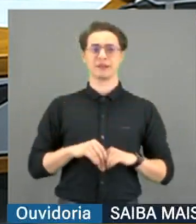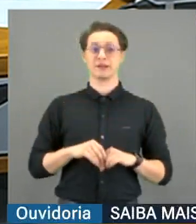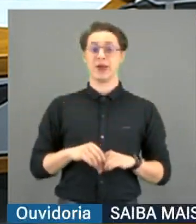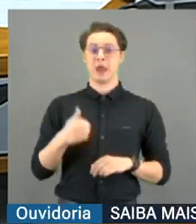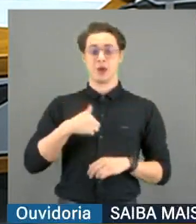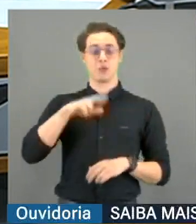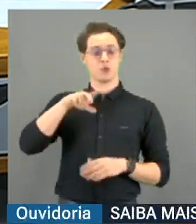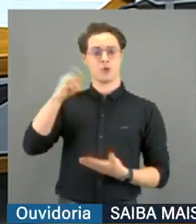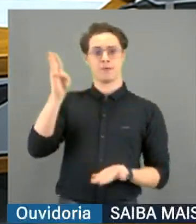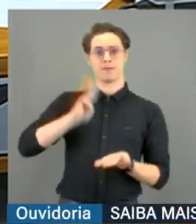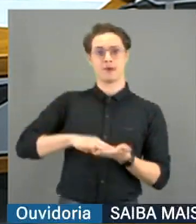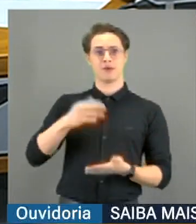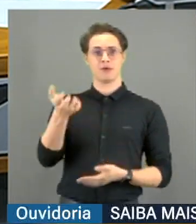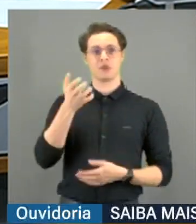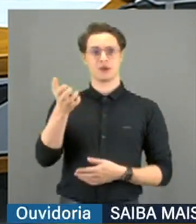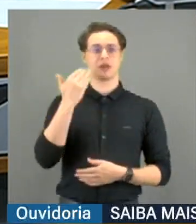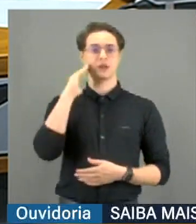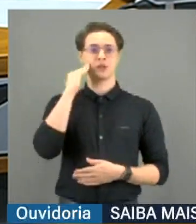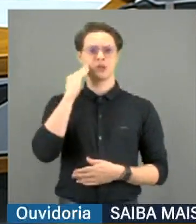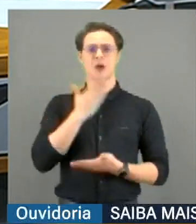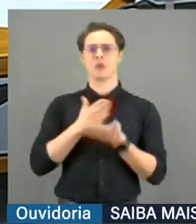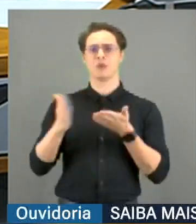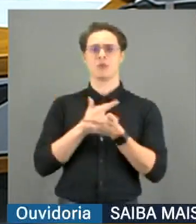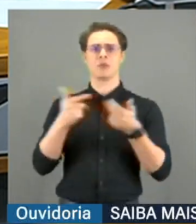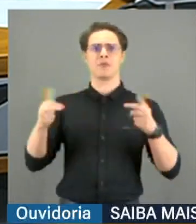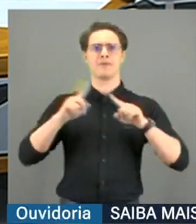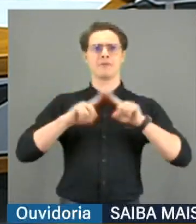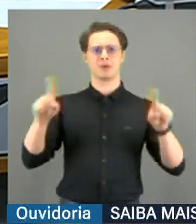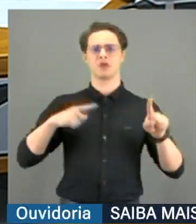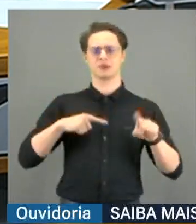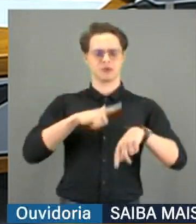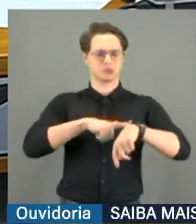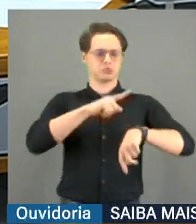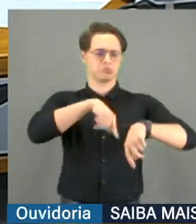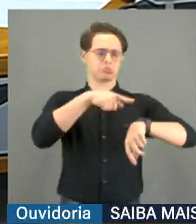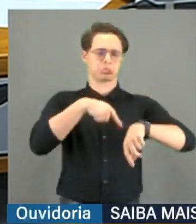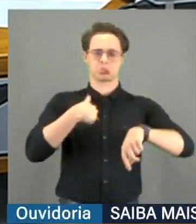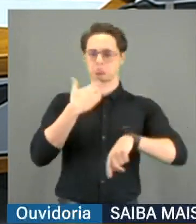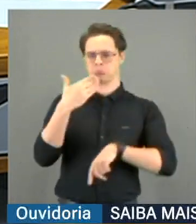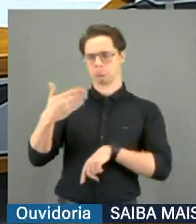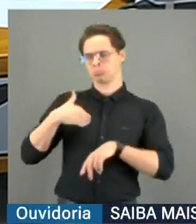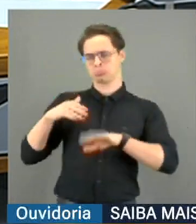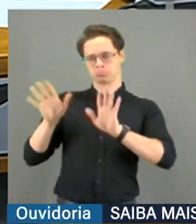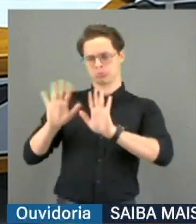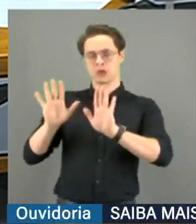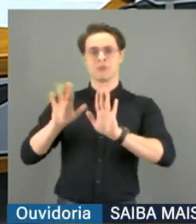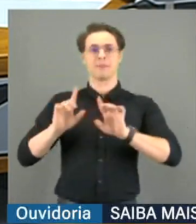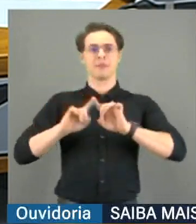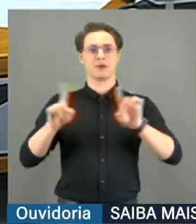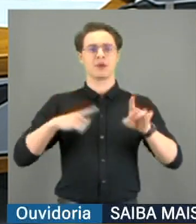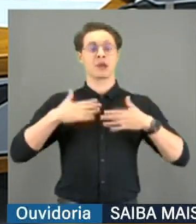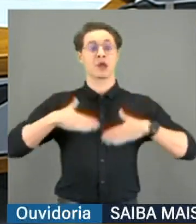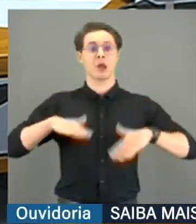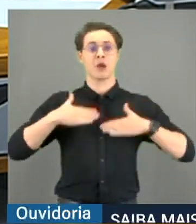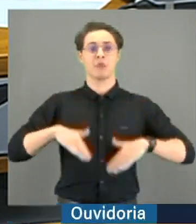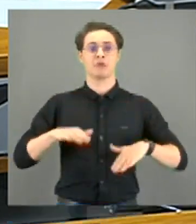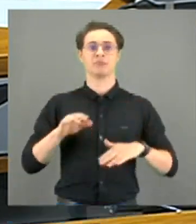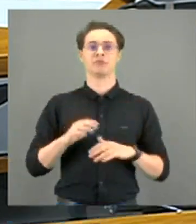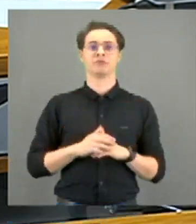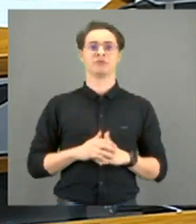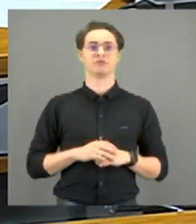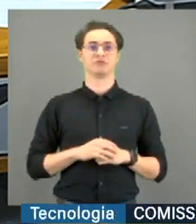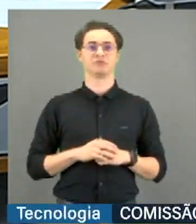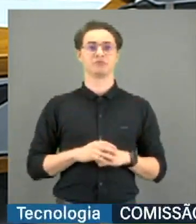membro, eu queria só entender algumas questões. Mas tudo bem, o tempo já está contando. Eu vou pedir desconto de tempo, não, Sr. Presidente. Fique calmo, por favor.